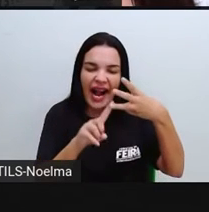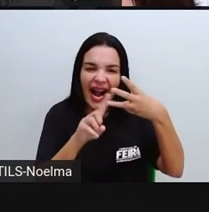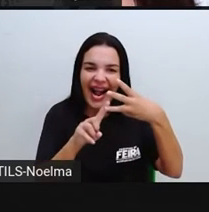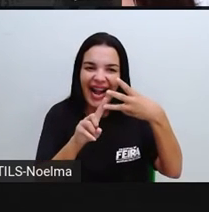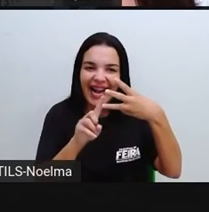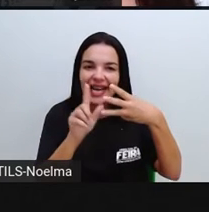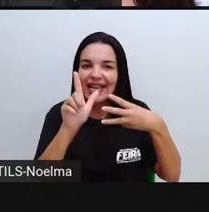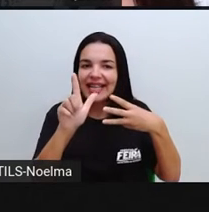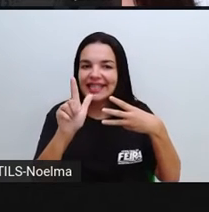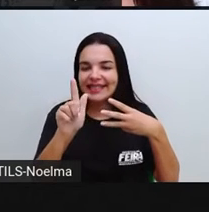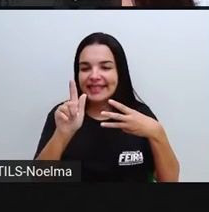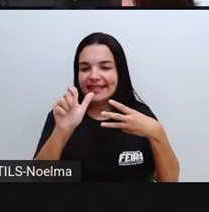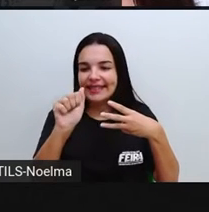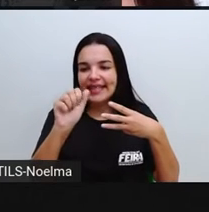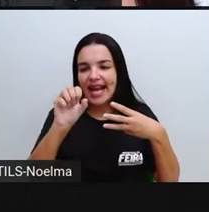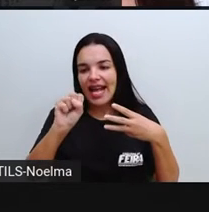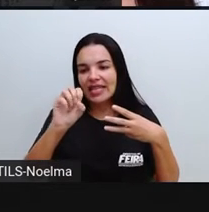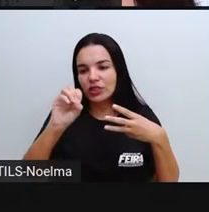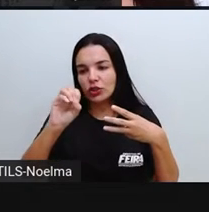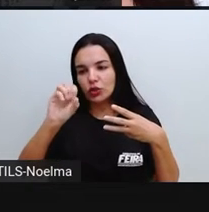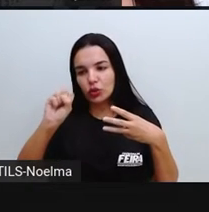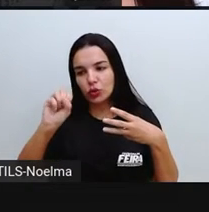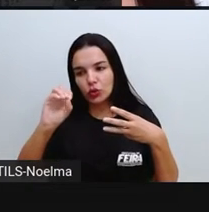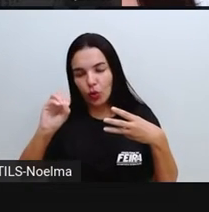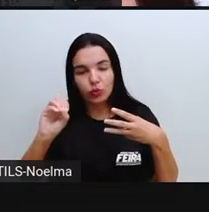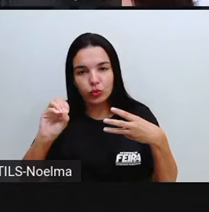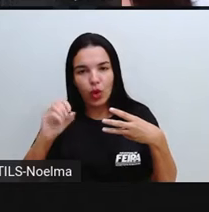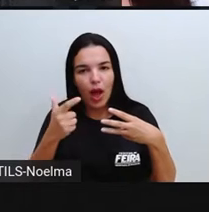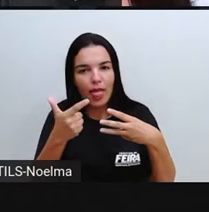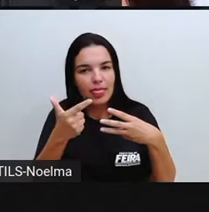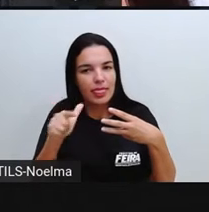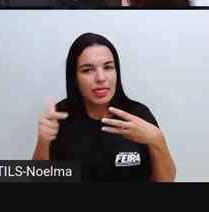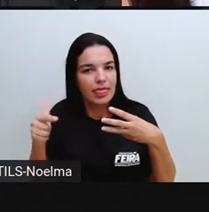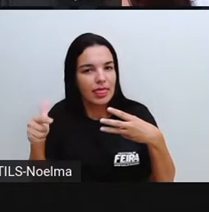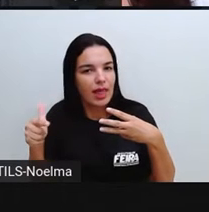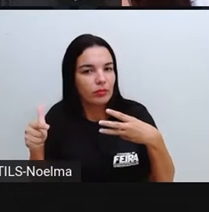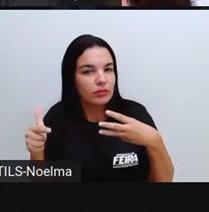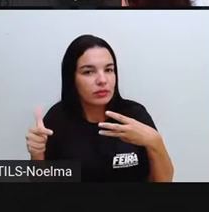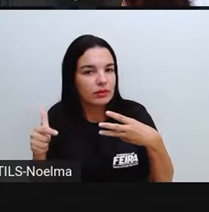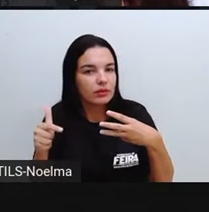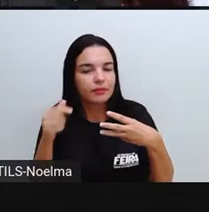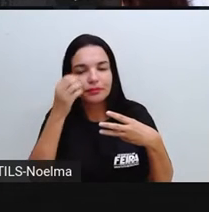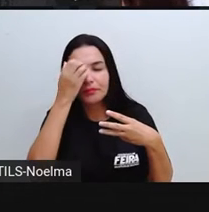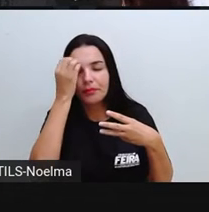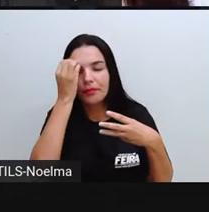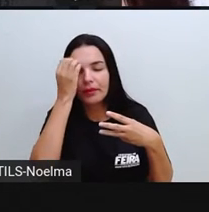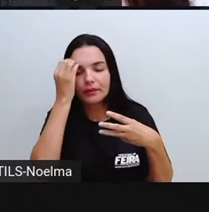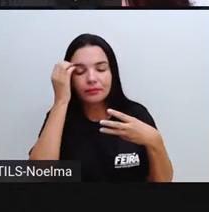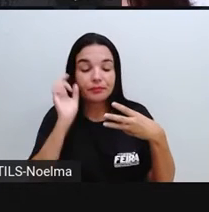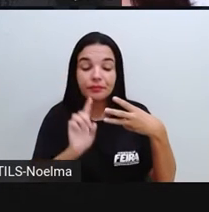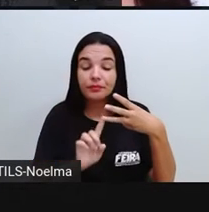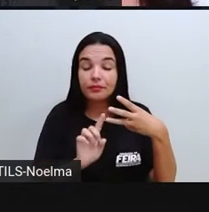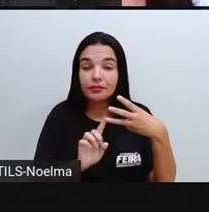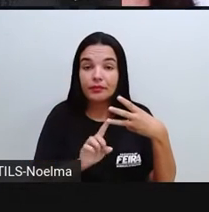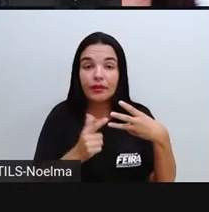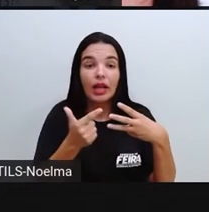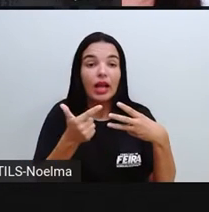coloca dentro de um copo, vai obter o formato do copo. Se coloca dentro de uma jarra, a forma de uma jarra, certo?